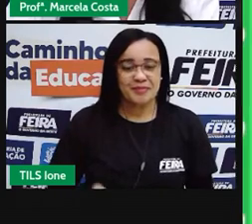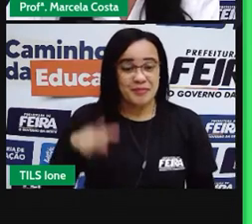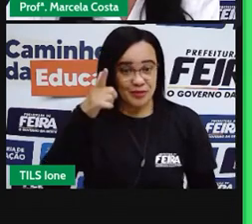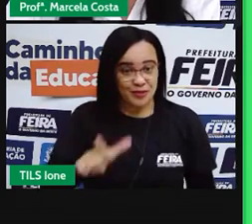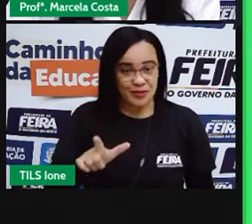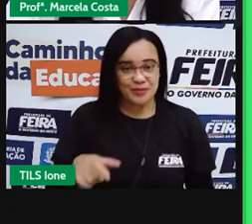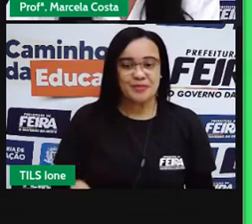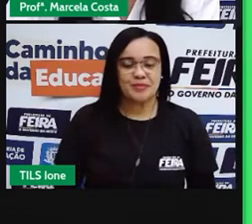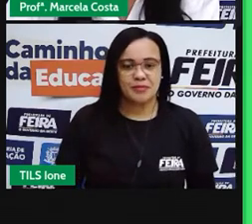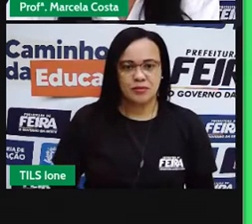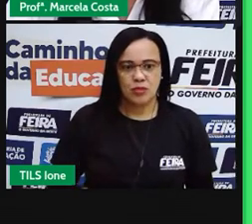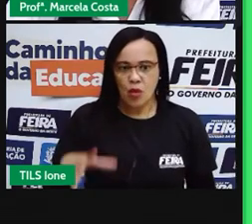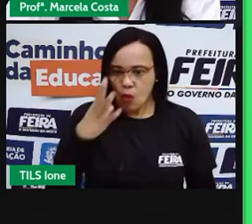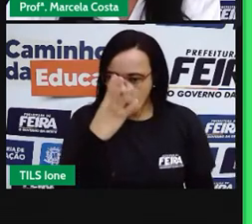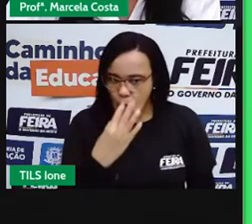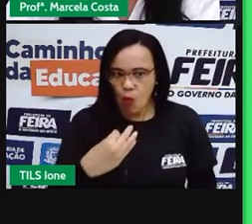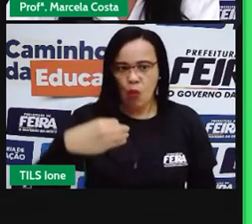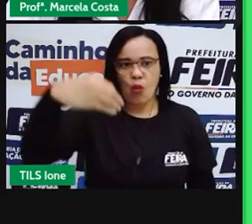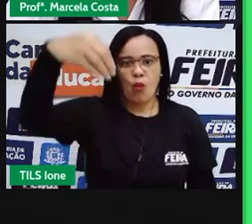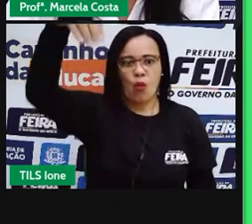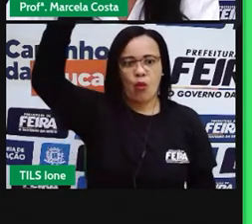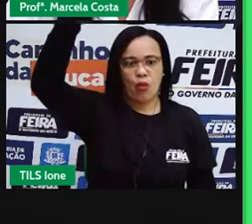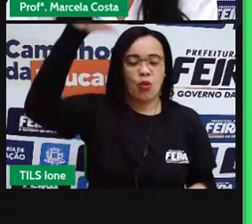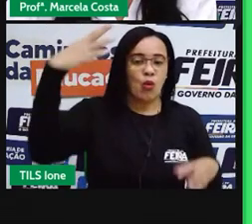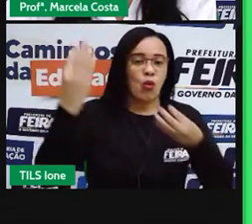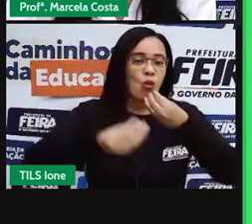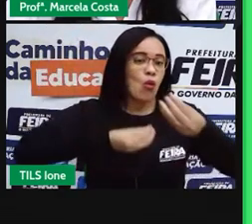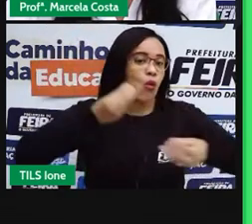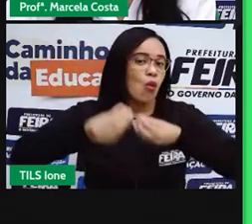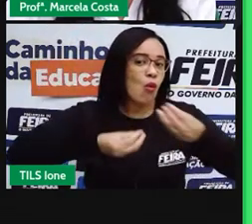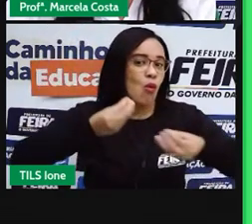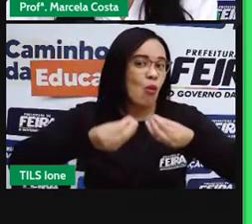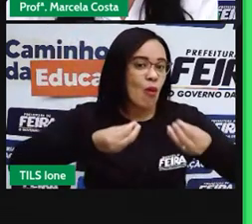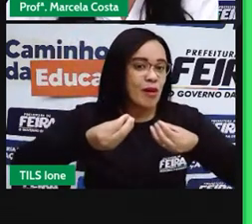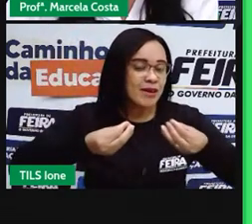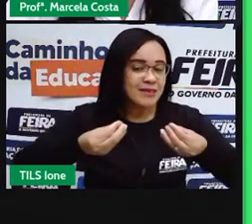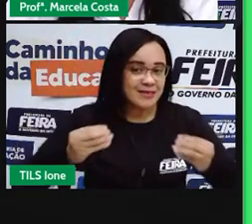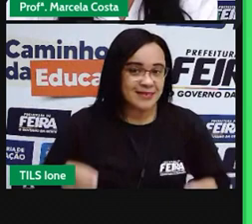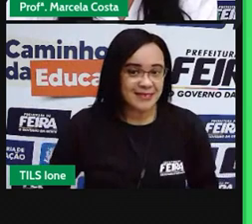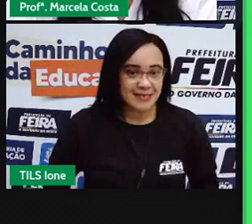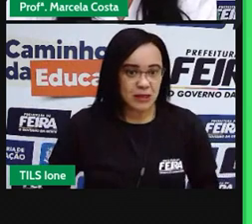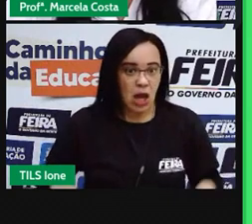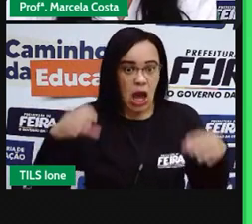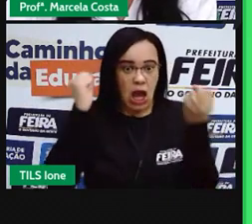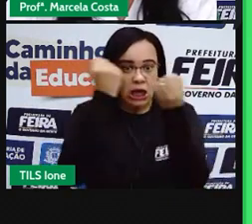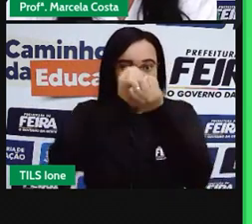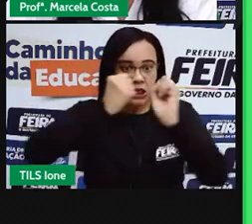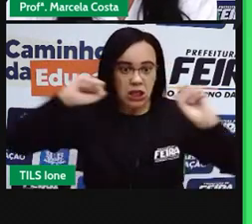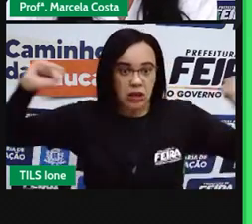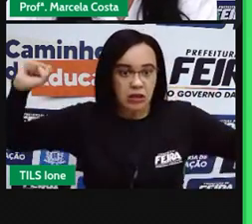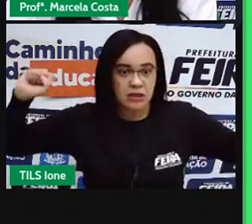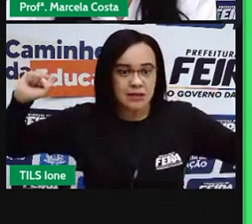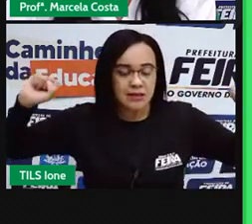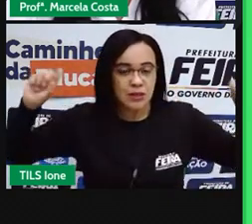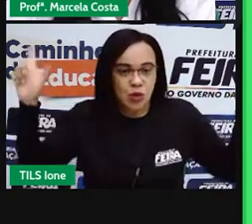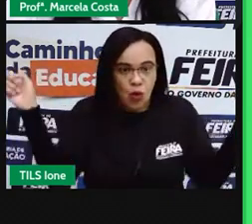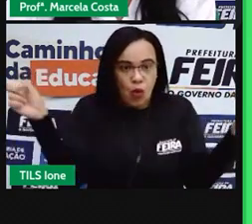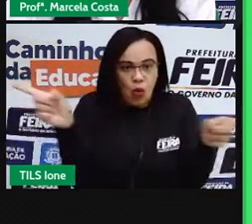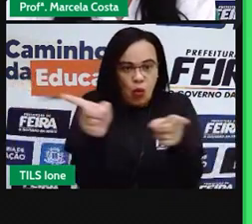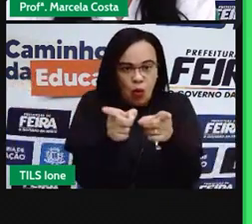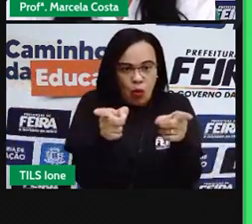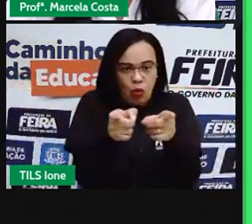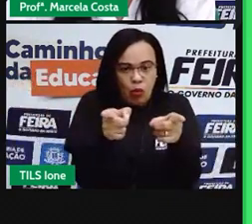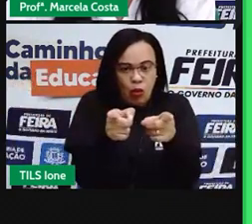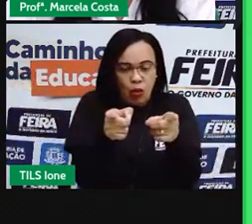O elefante, olha aqui o elefante, ele é grande ou ele é pequeno?